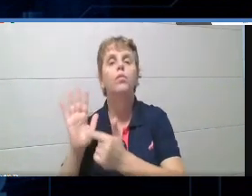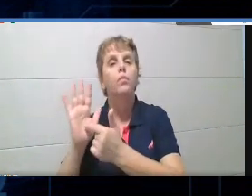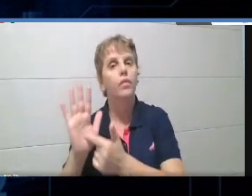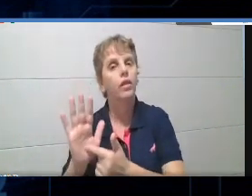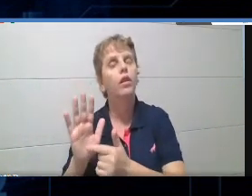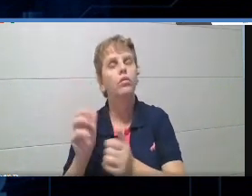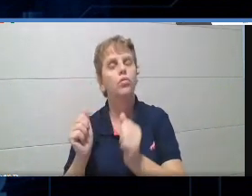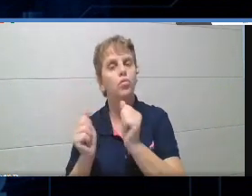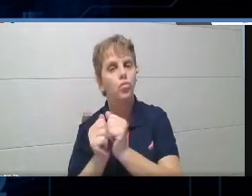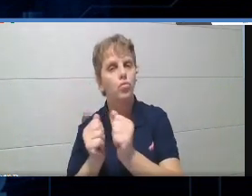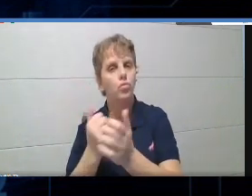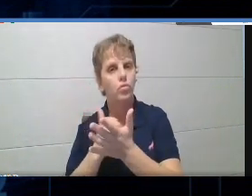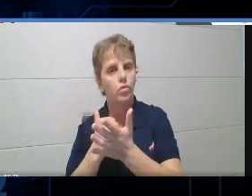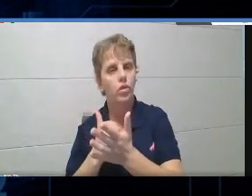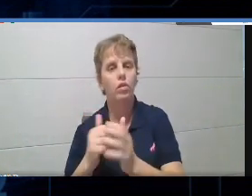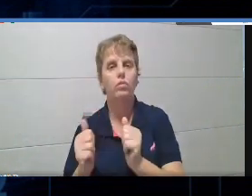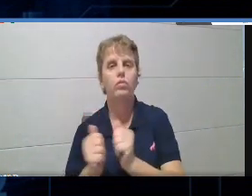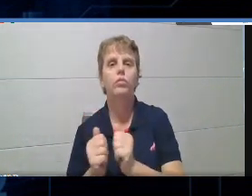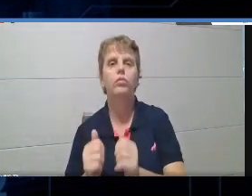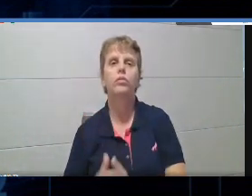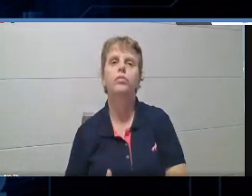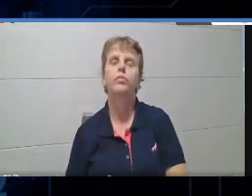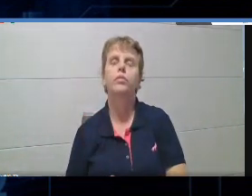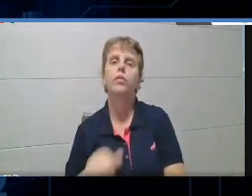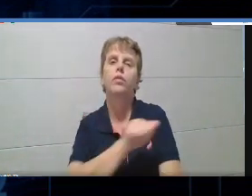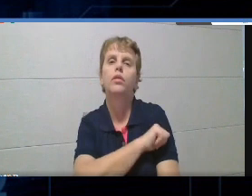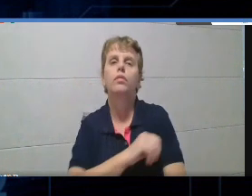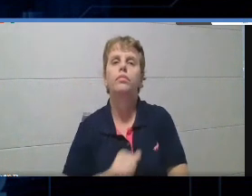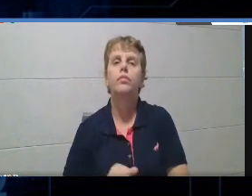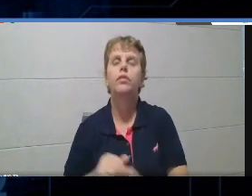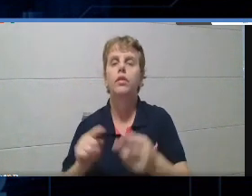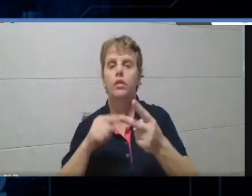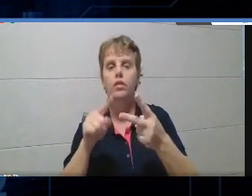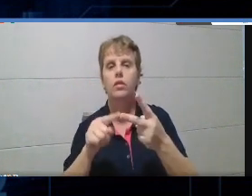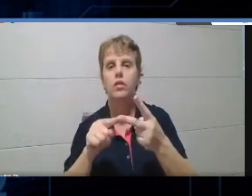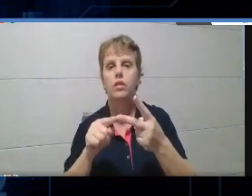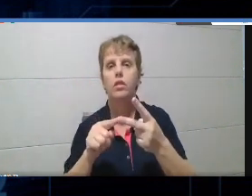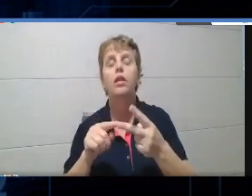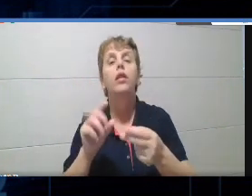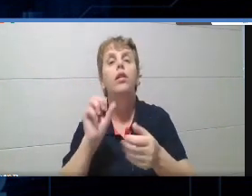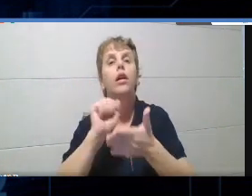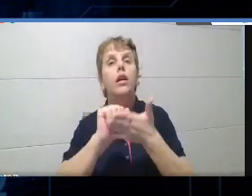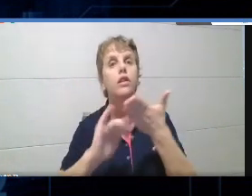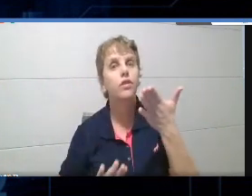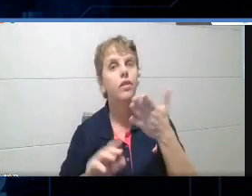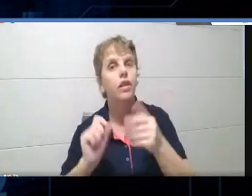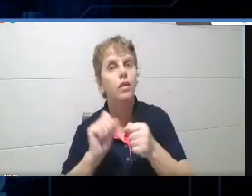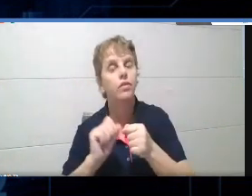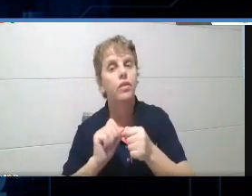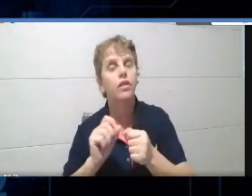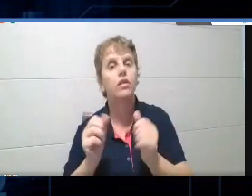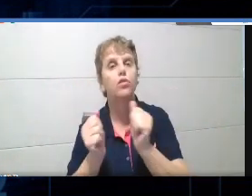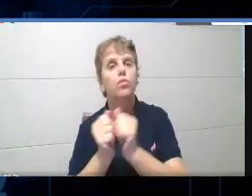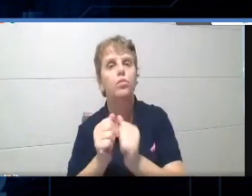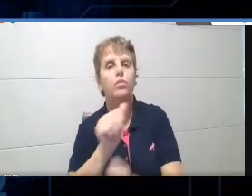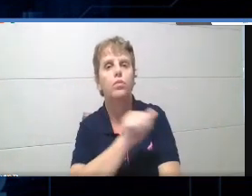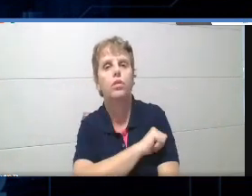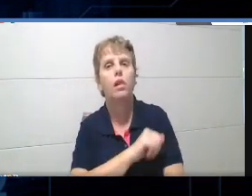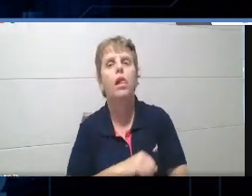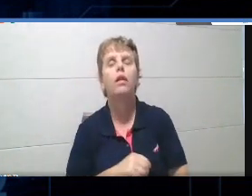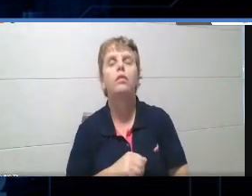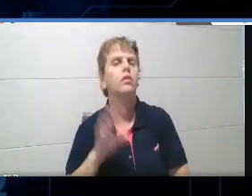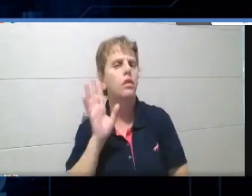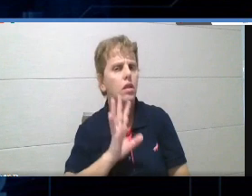alunos, tá? Eu já estou encerrando, tá, pessoal? E essa segunda opção é para você marcar uma tarefa com eles, tá? Então, se você clicar aqui, é bem